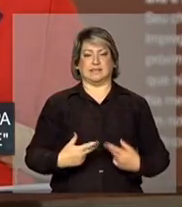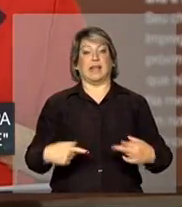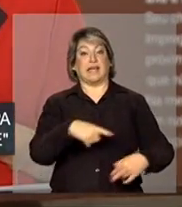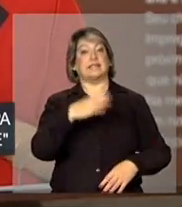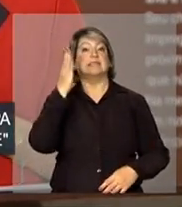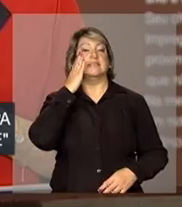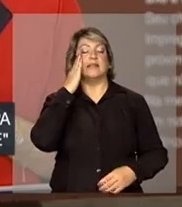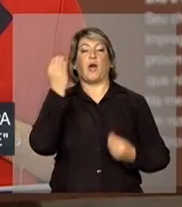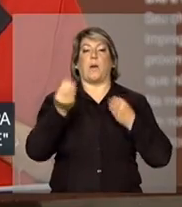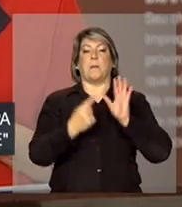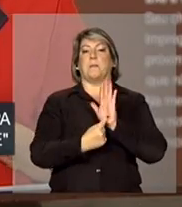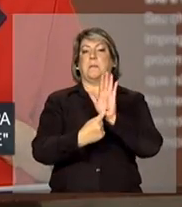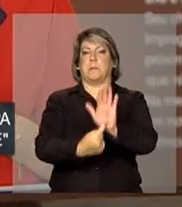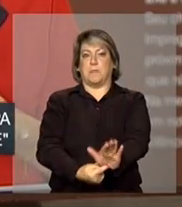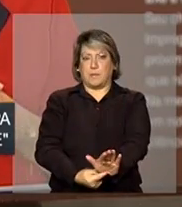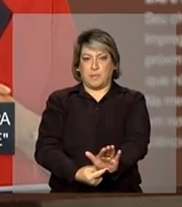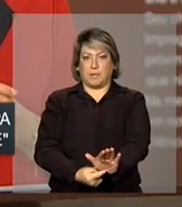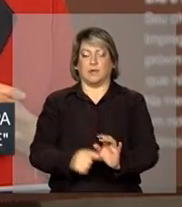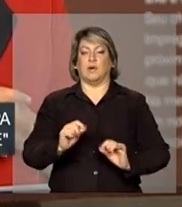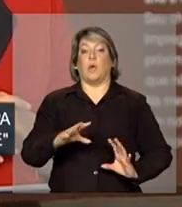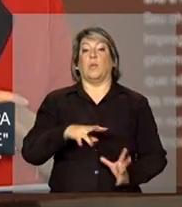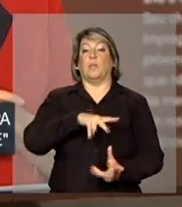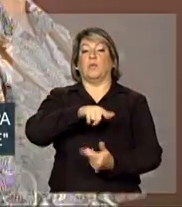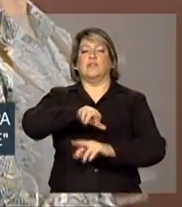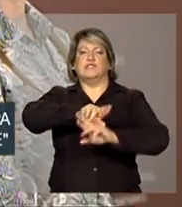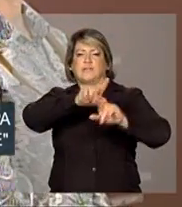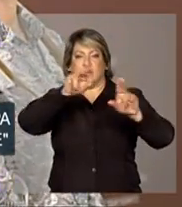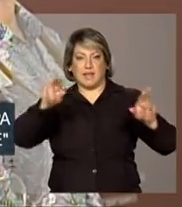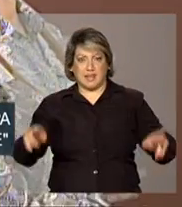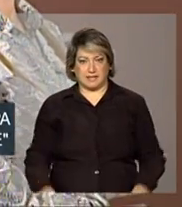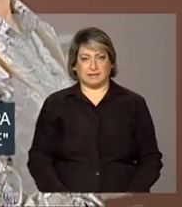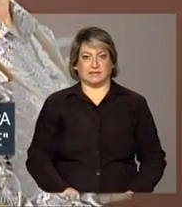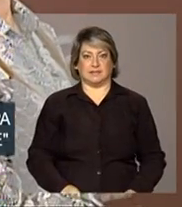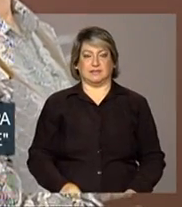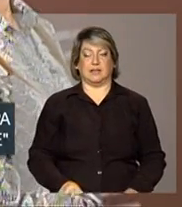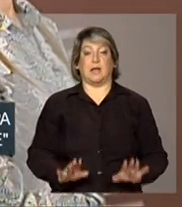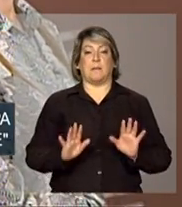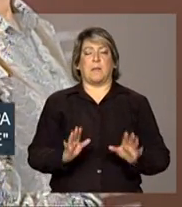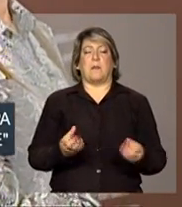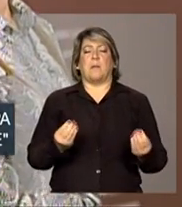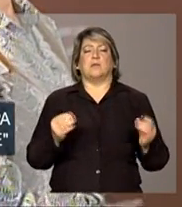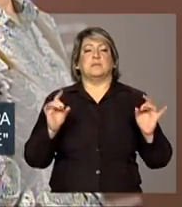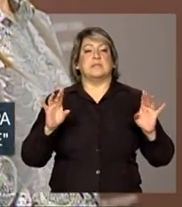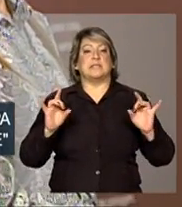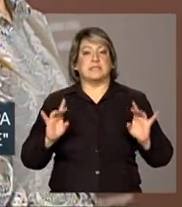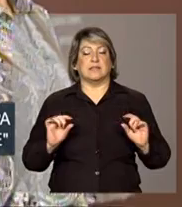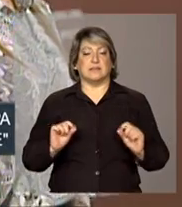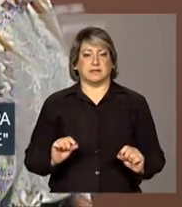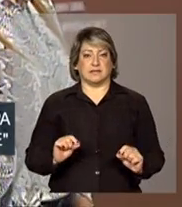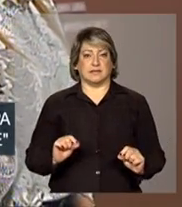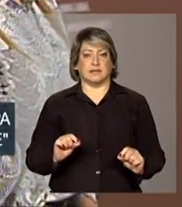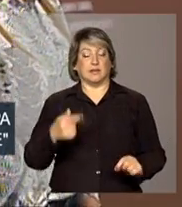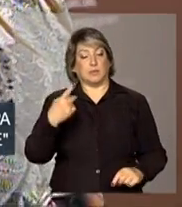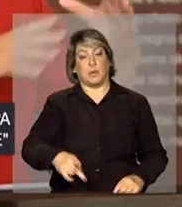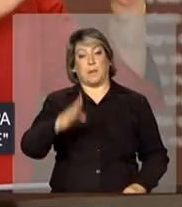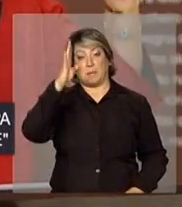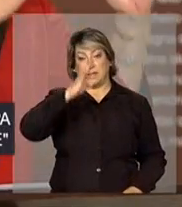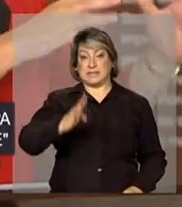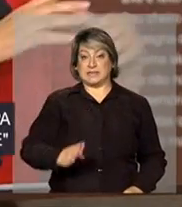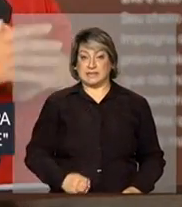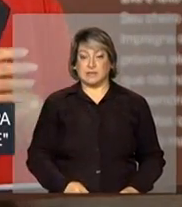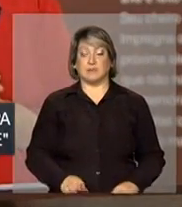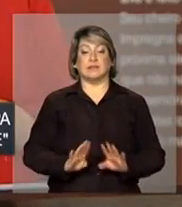o mundo diverso, mas muito específico, do Brasil,